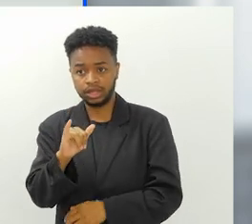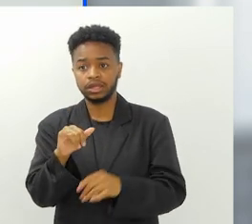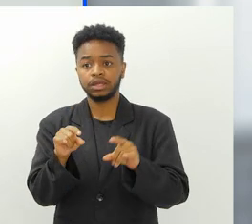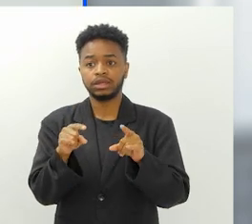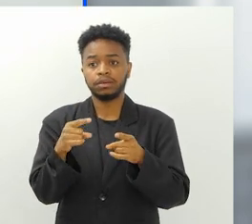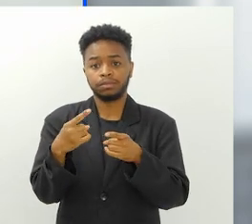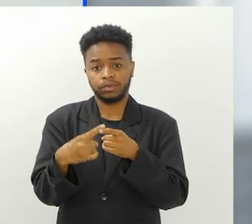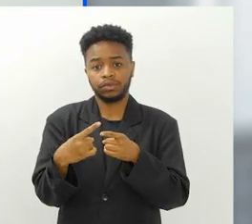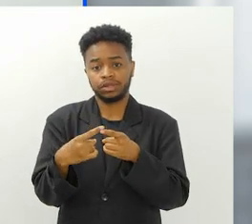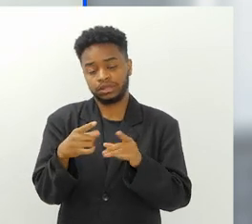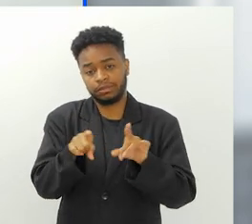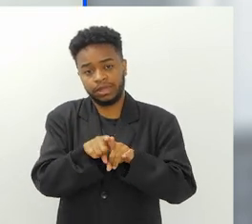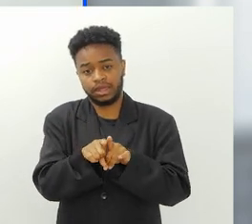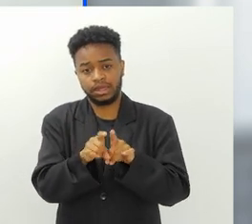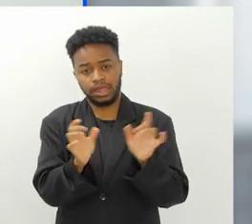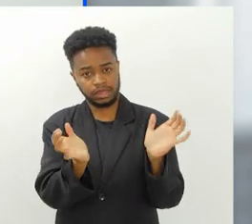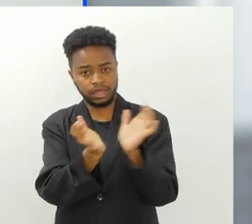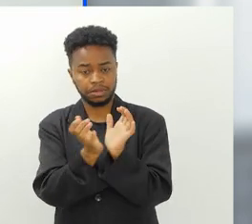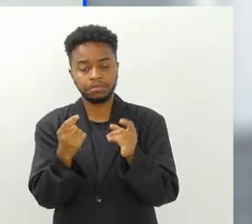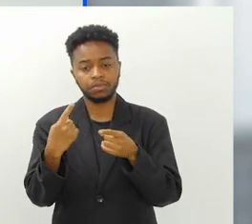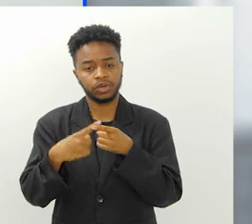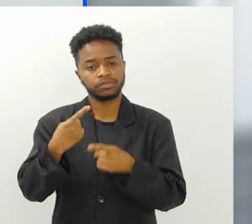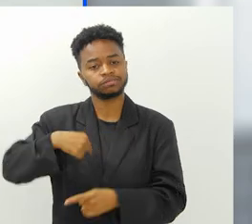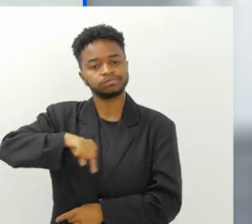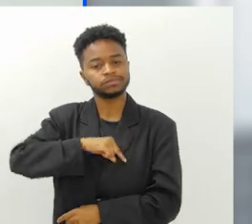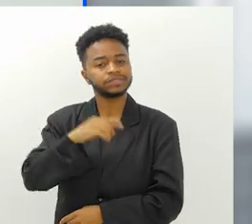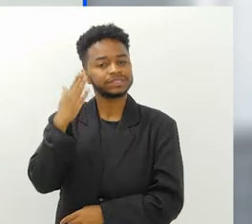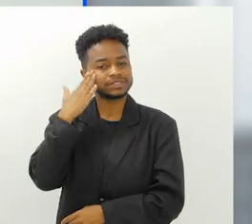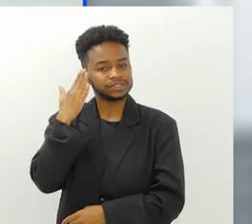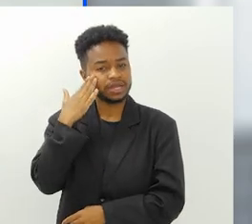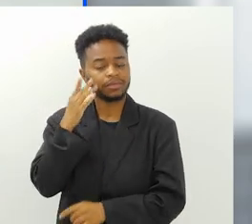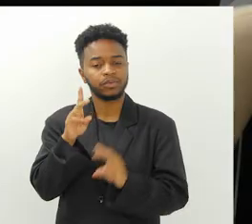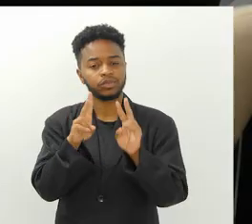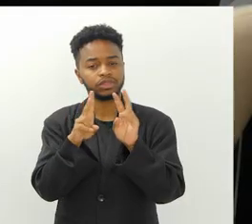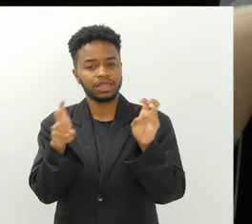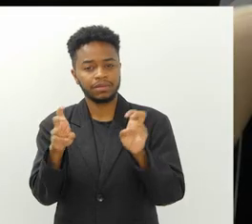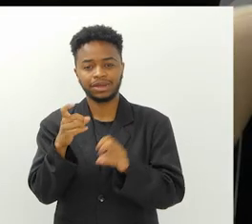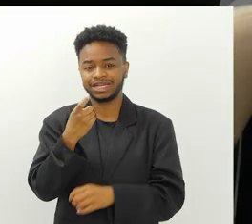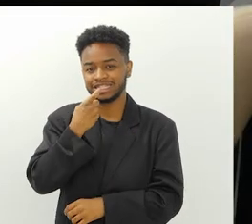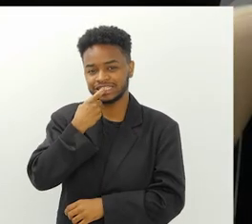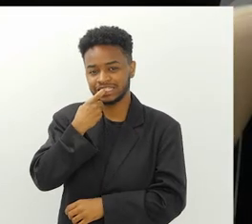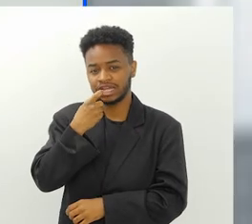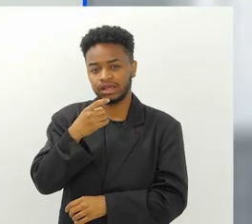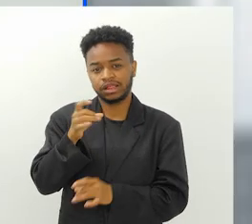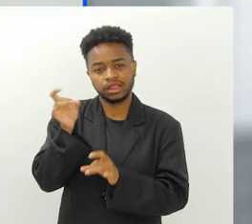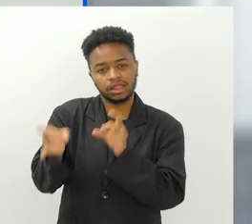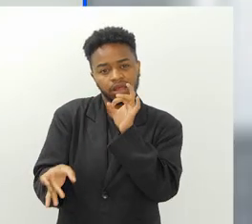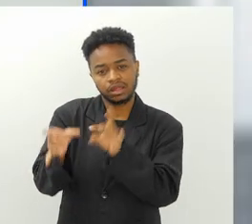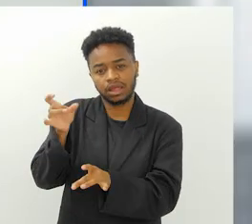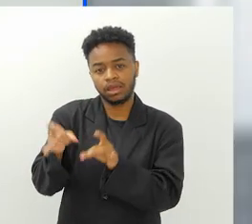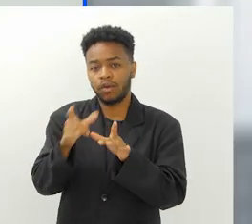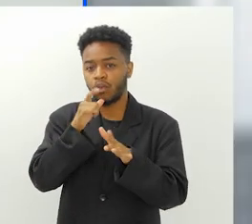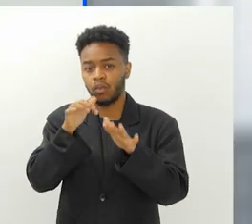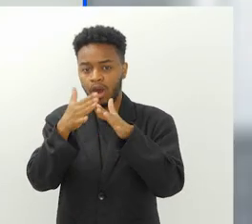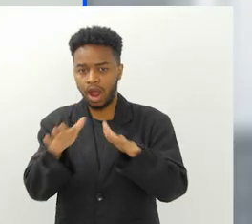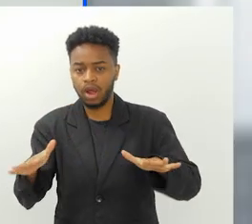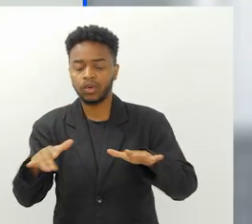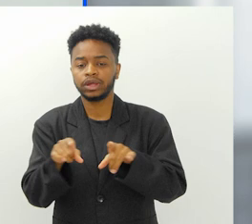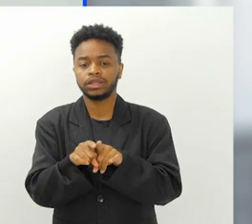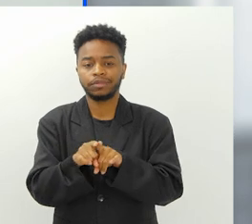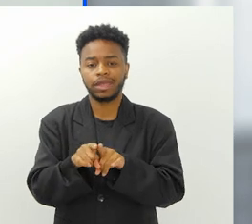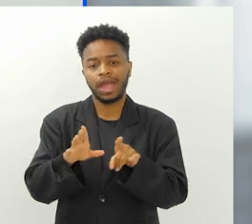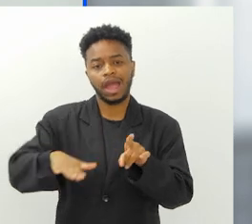Cixepa, porque realmente a gente sabe que essa questão do plástico nos oceanos, na região